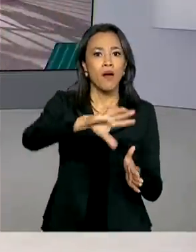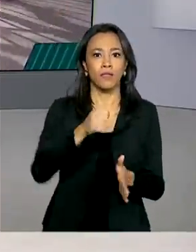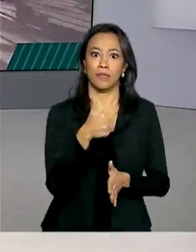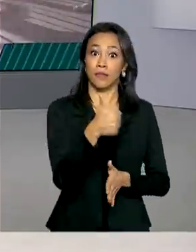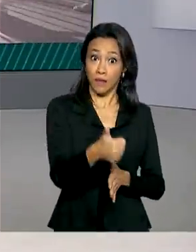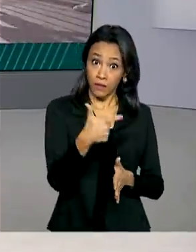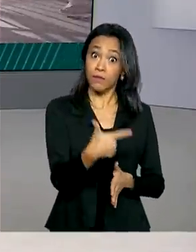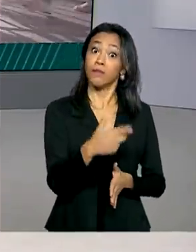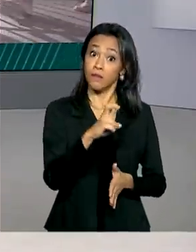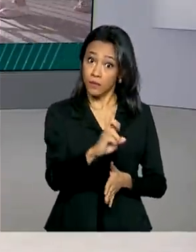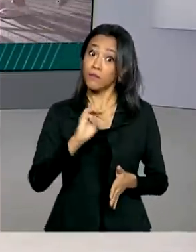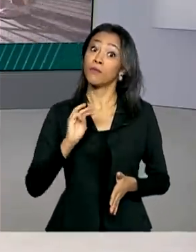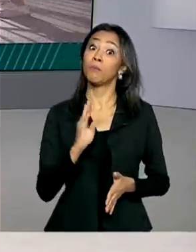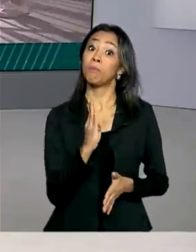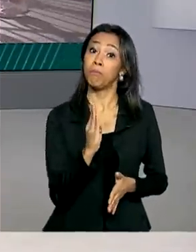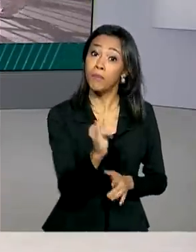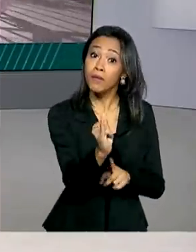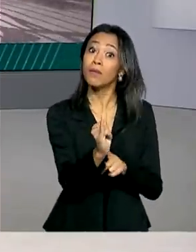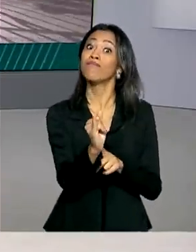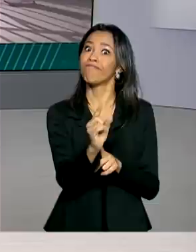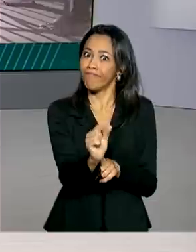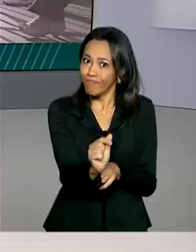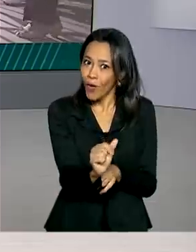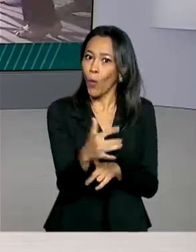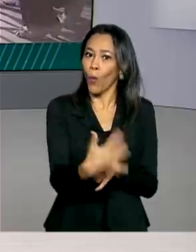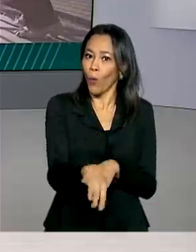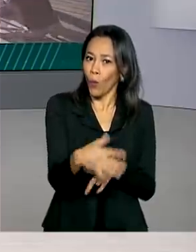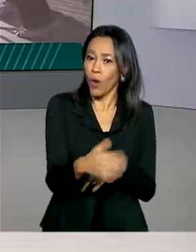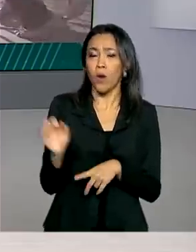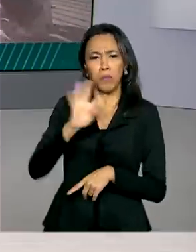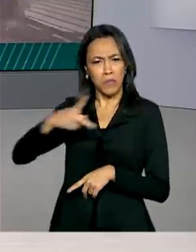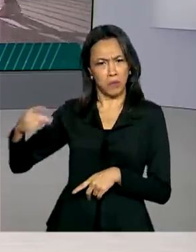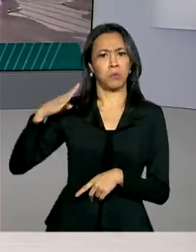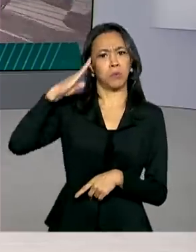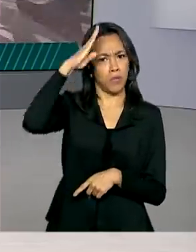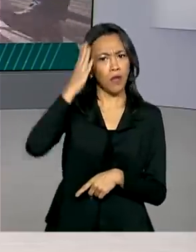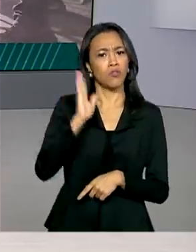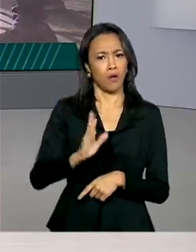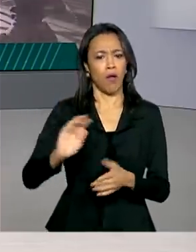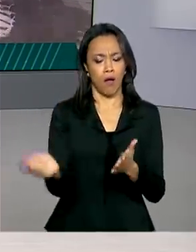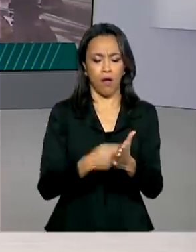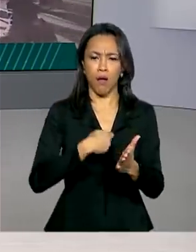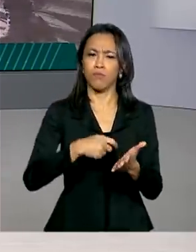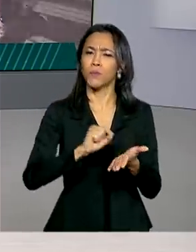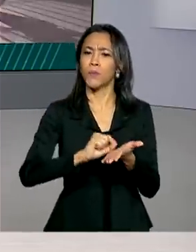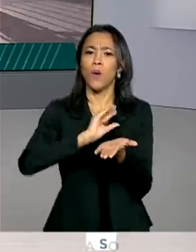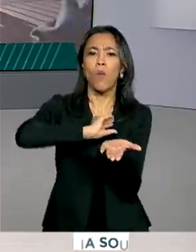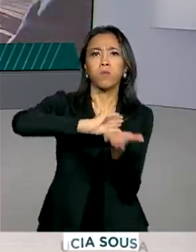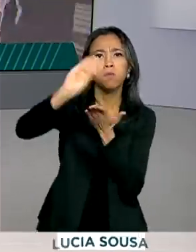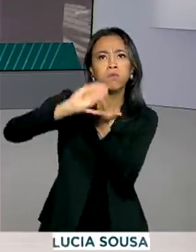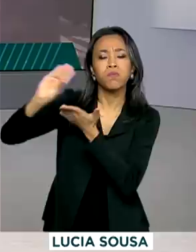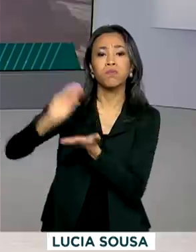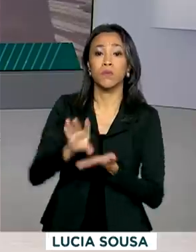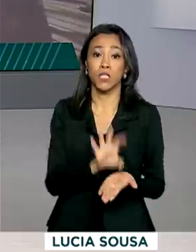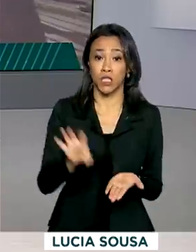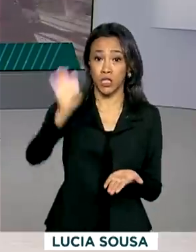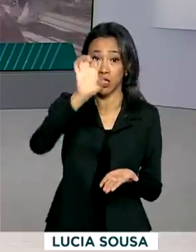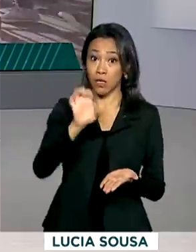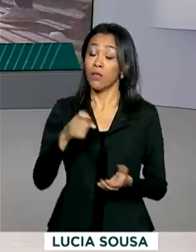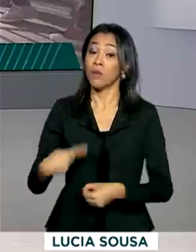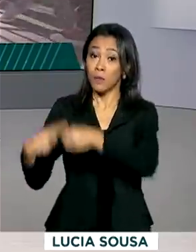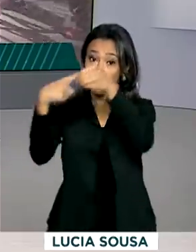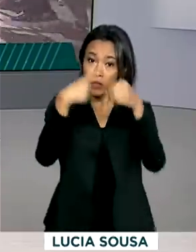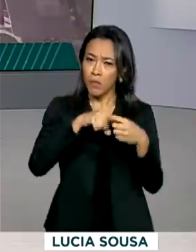de 125 bilhões de reais. O presidente Jair Bolsonaro sancionou o repasse de recursos a estados e municípios